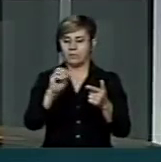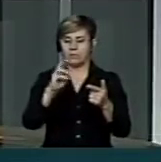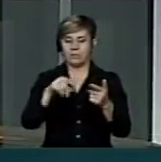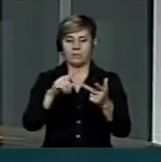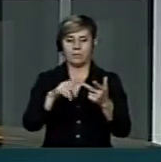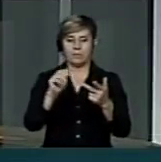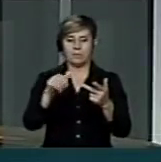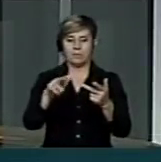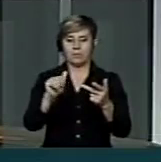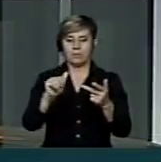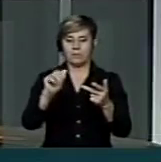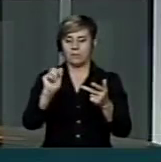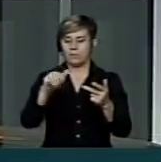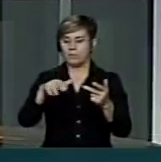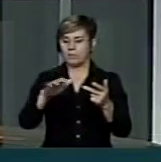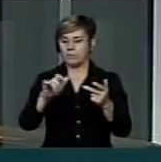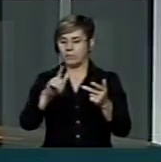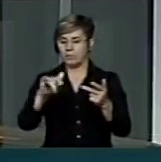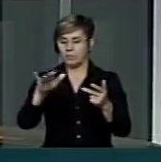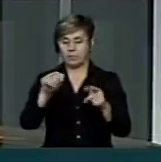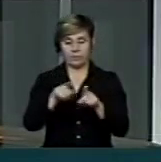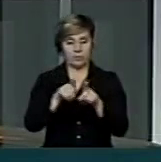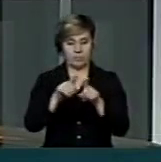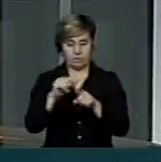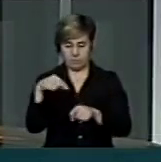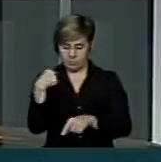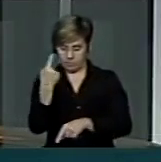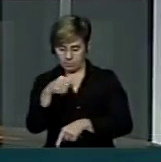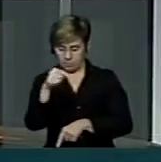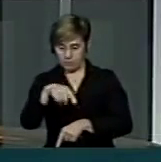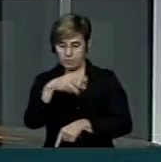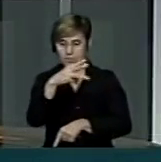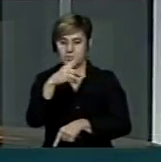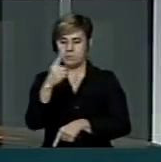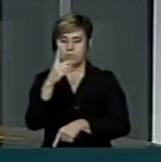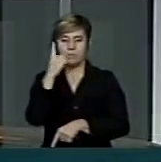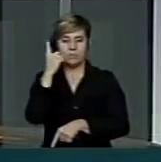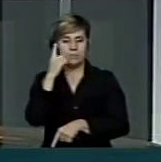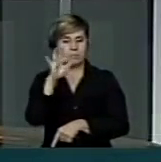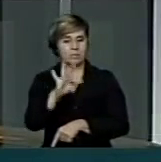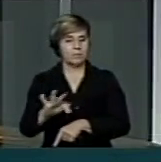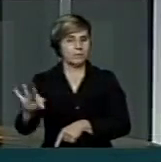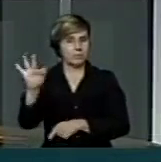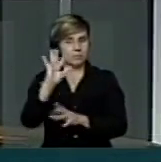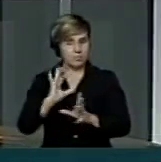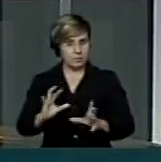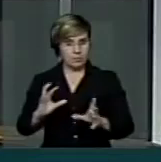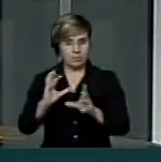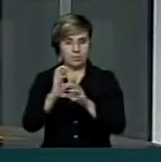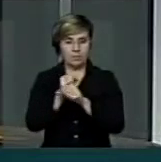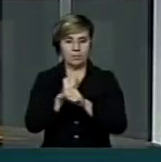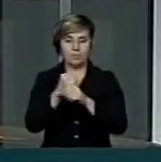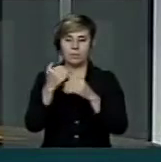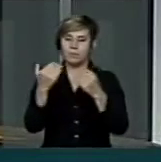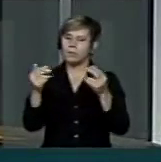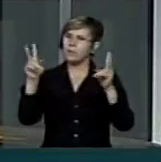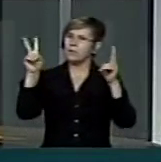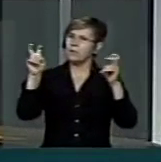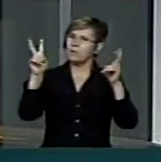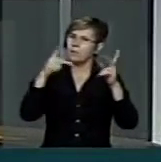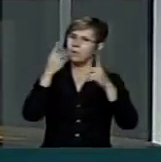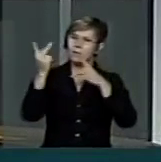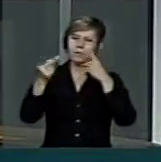Ana Amélia Lemos, e também os nossos 31 deputados federais, quando os assuntos dizem